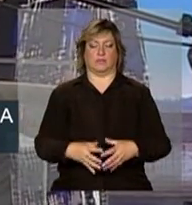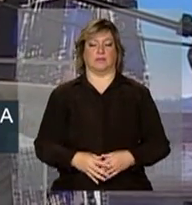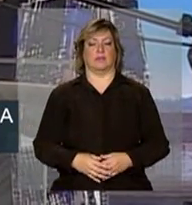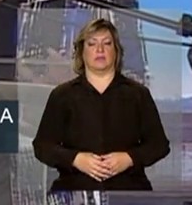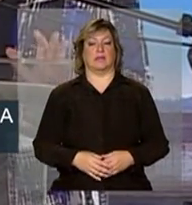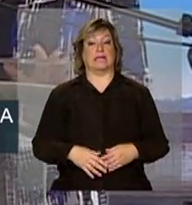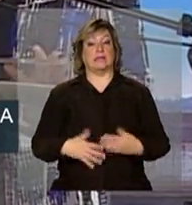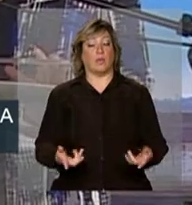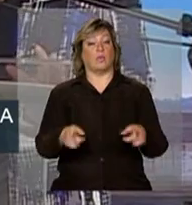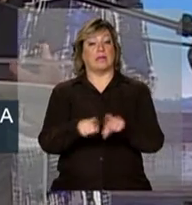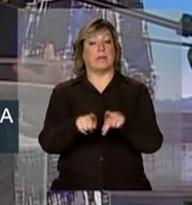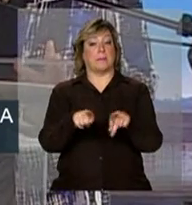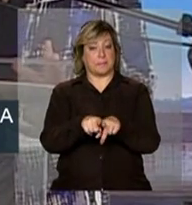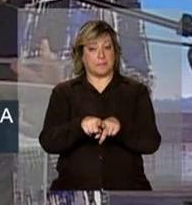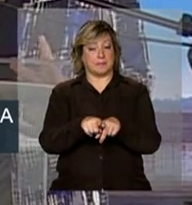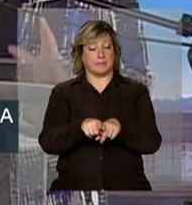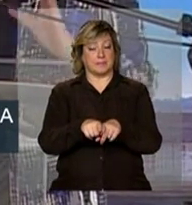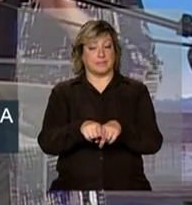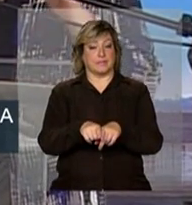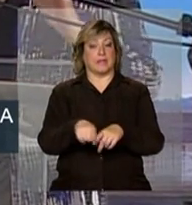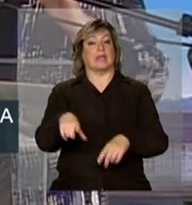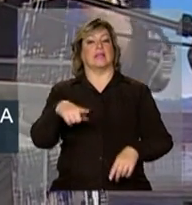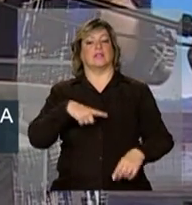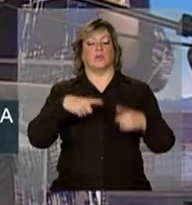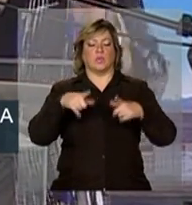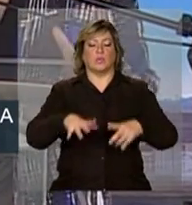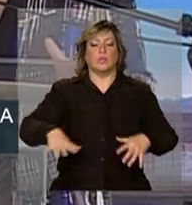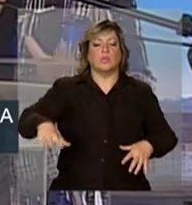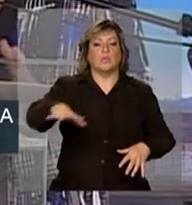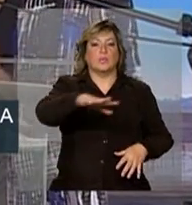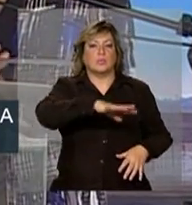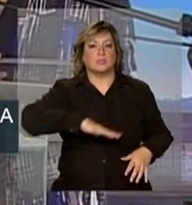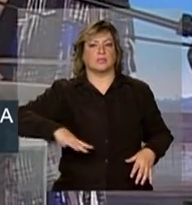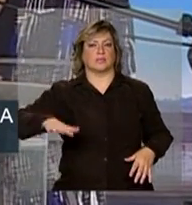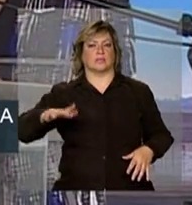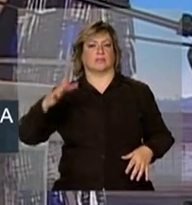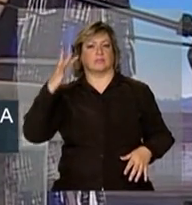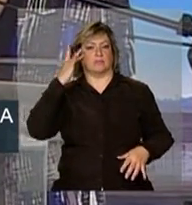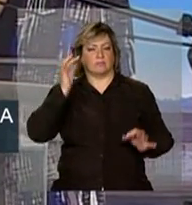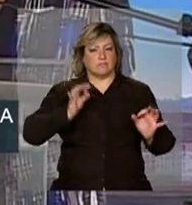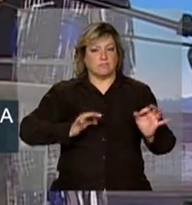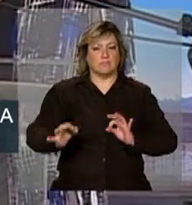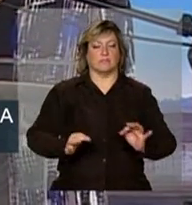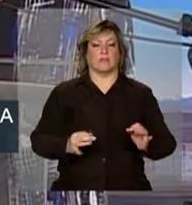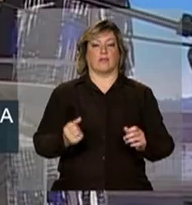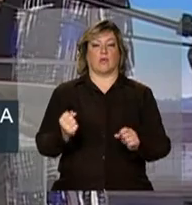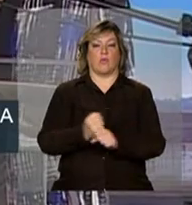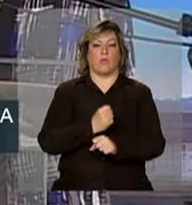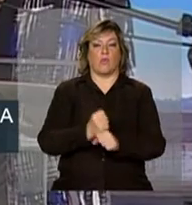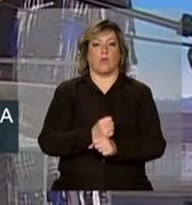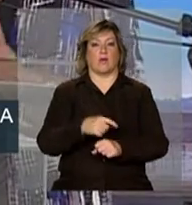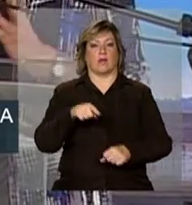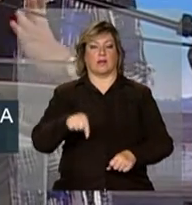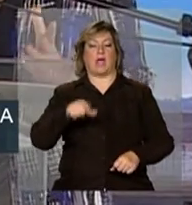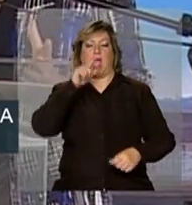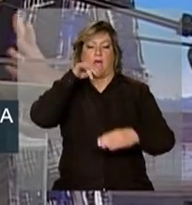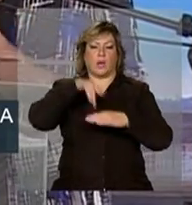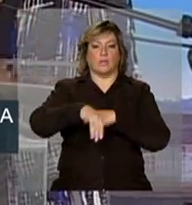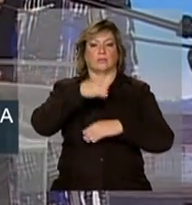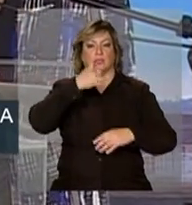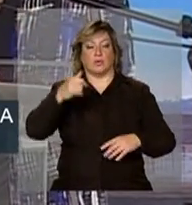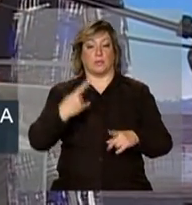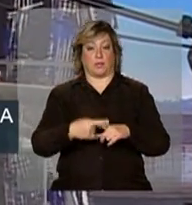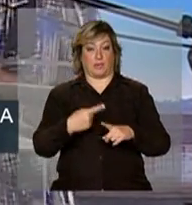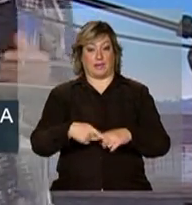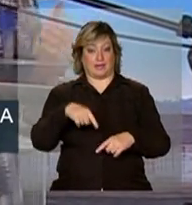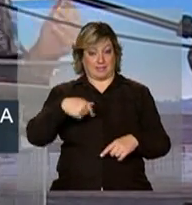disso, era uma região estratégica para que se construísse hidrelétricidade, porque a gente sabe